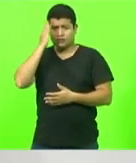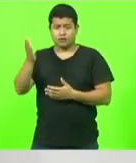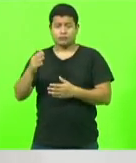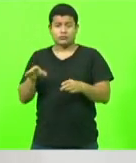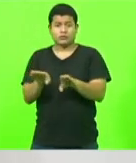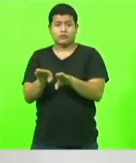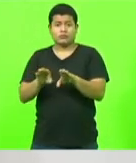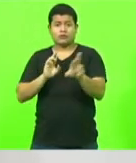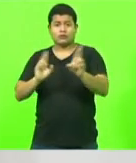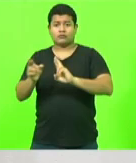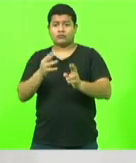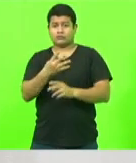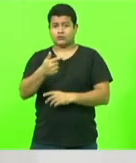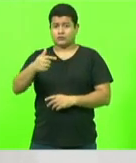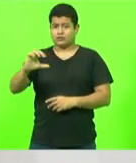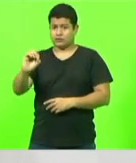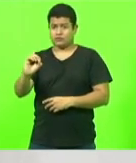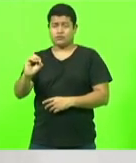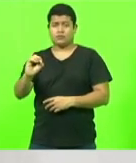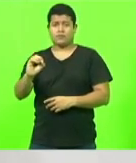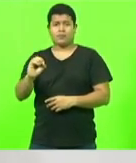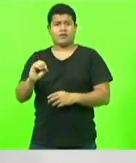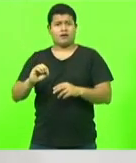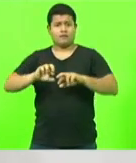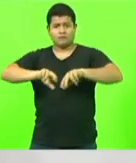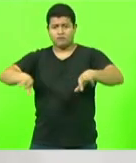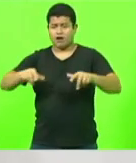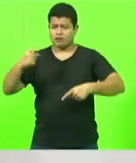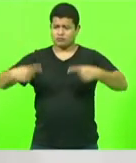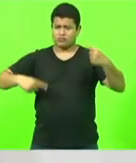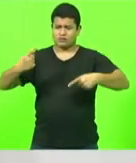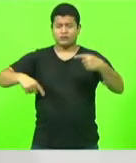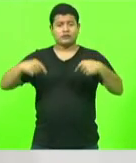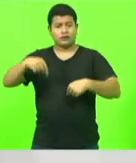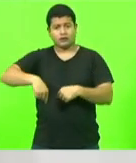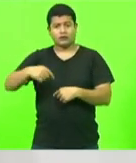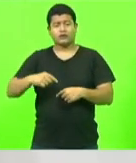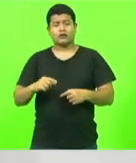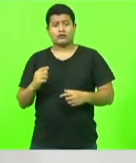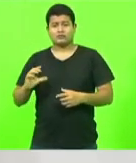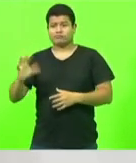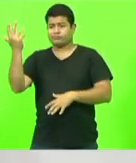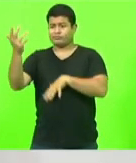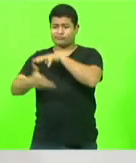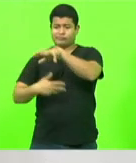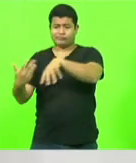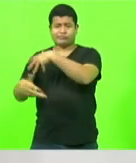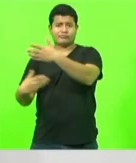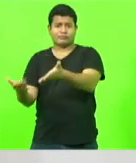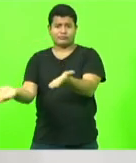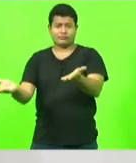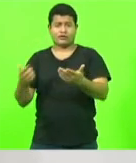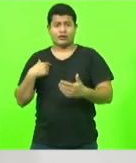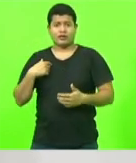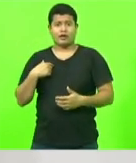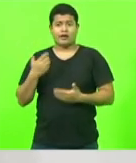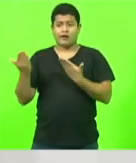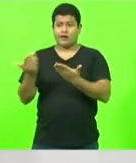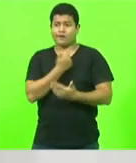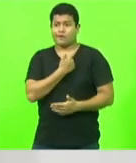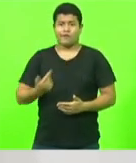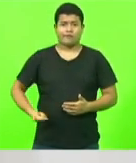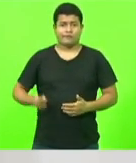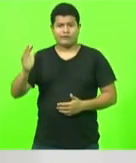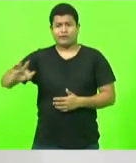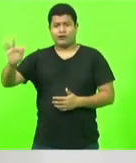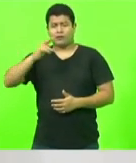de diversos debates nesta casa, que também está um caos, onde o governo federal não assume sua responsabilidade de poder fazer